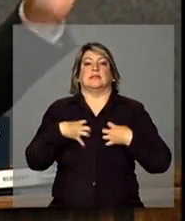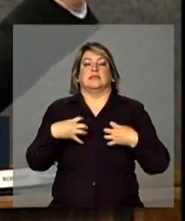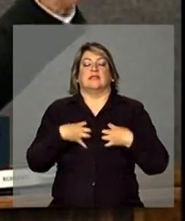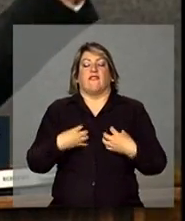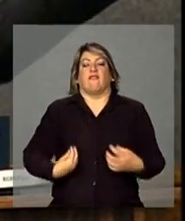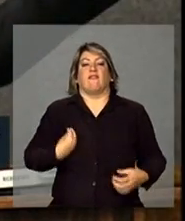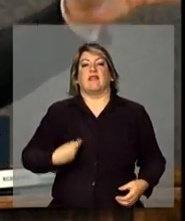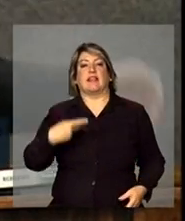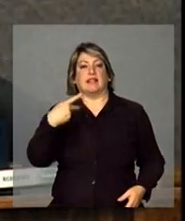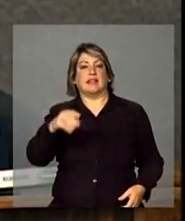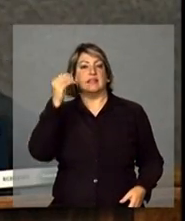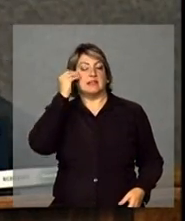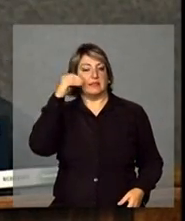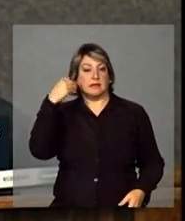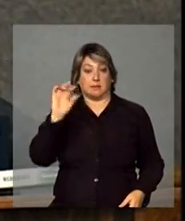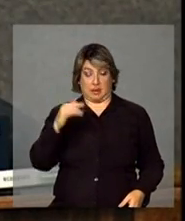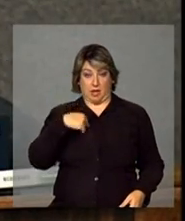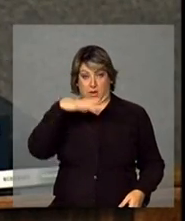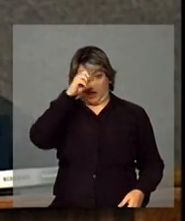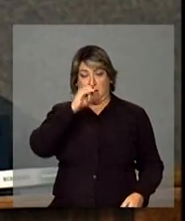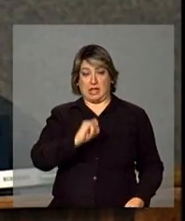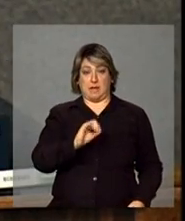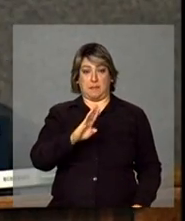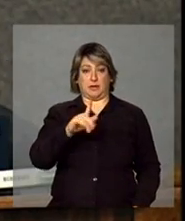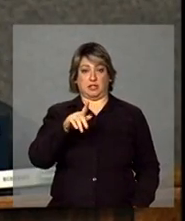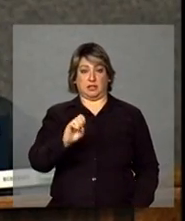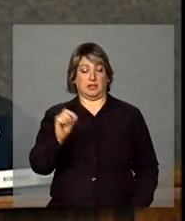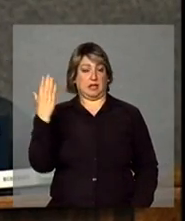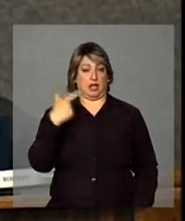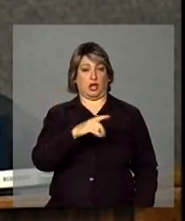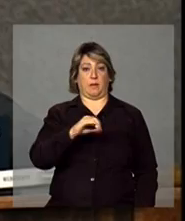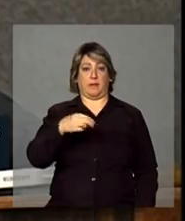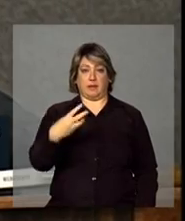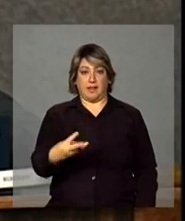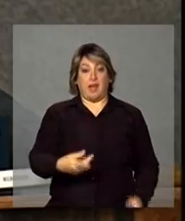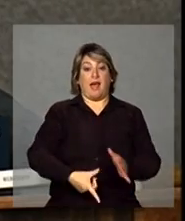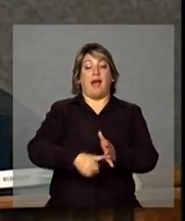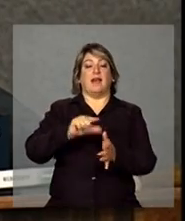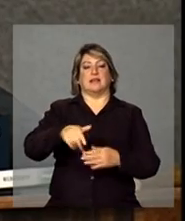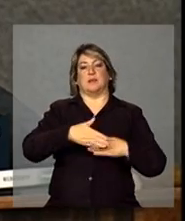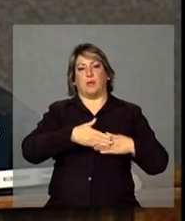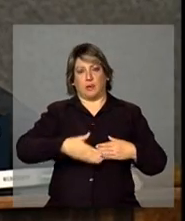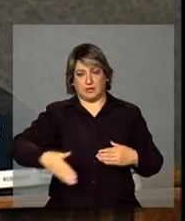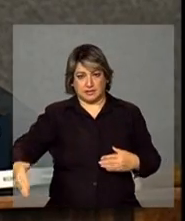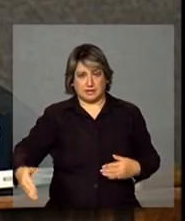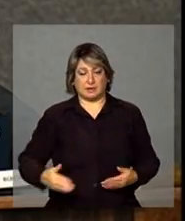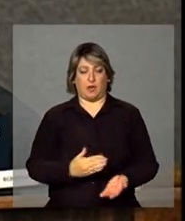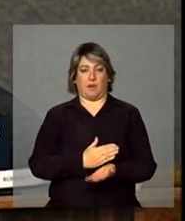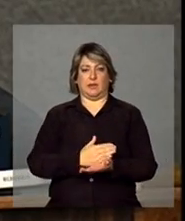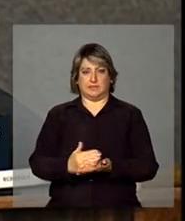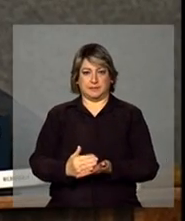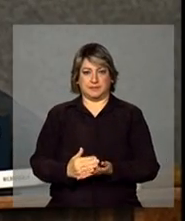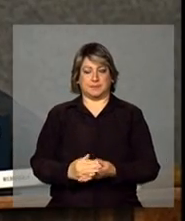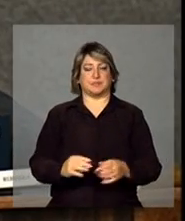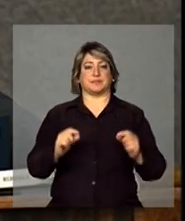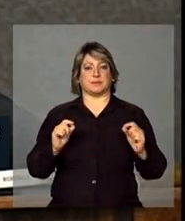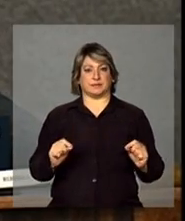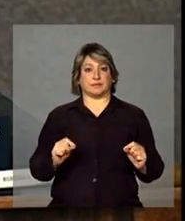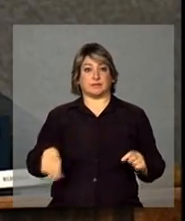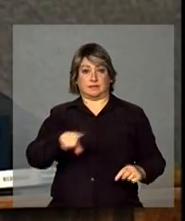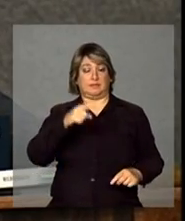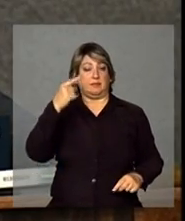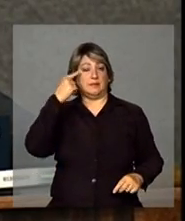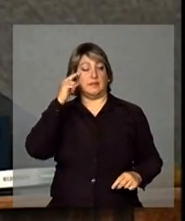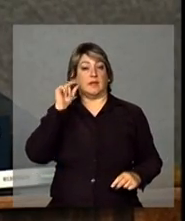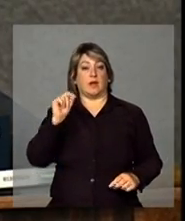Mas o que eu aprendi com a ICINF do IBGE de 2003, portanto, antes desse processo começar, é que, na verdade, você pergunta para um